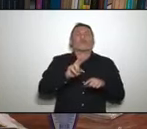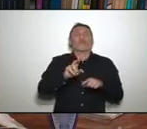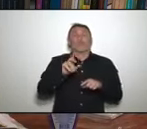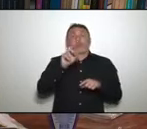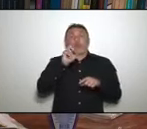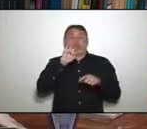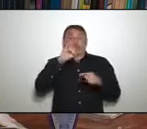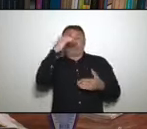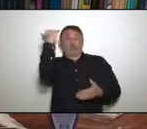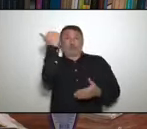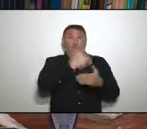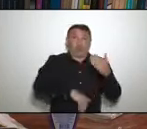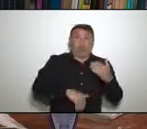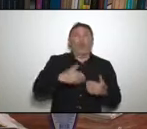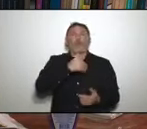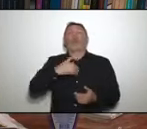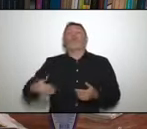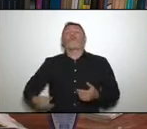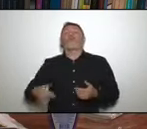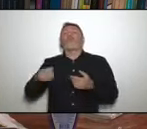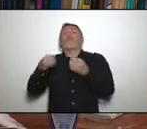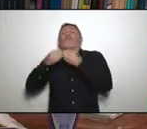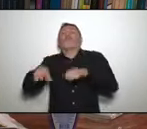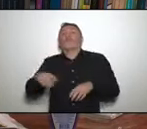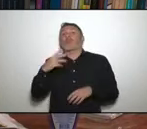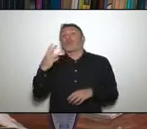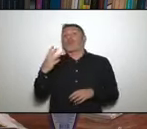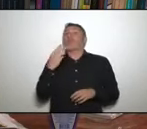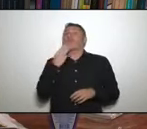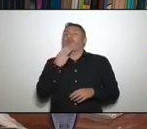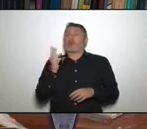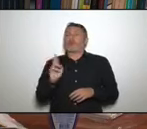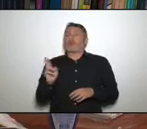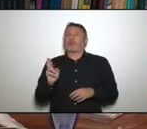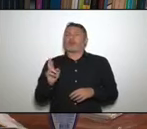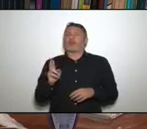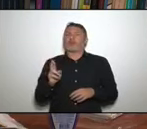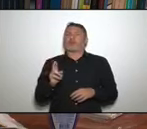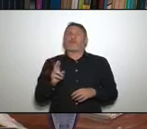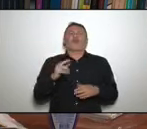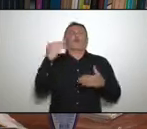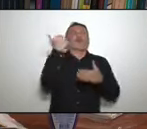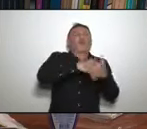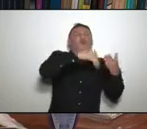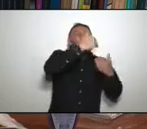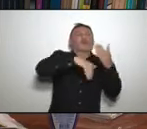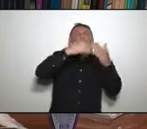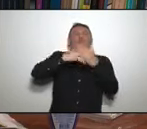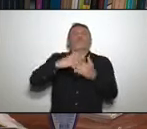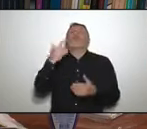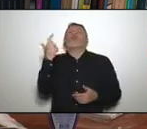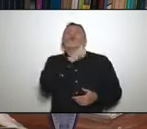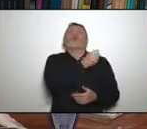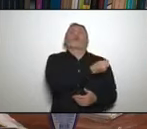reais por mês, isso beneficiará 108 mil famílias.